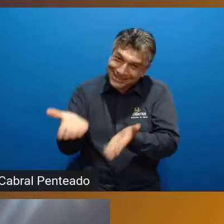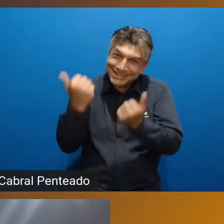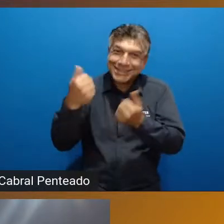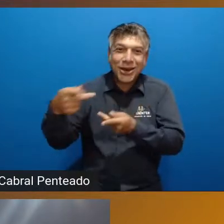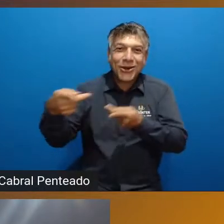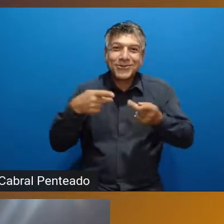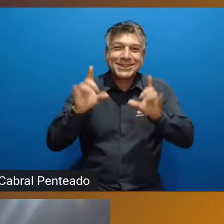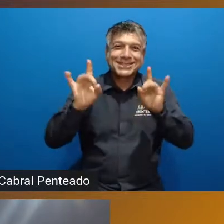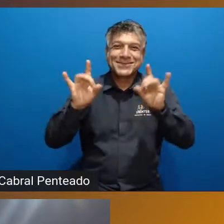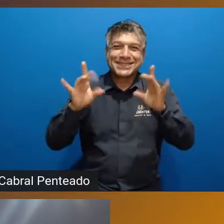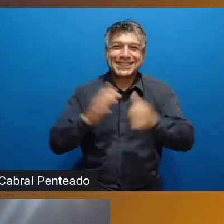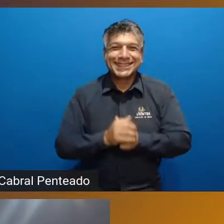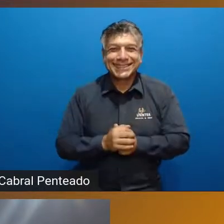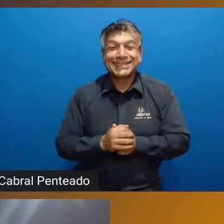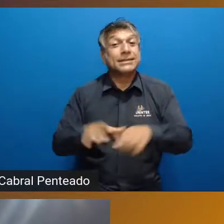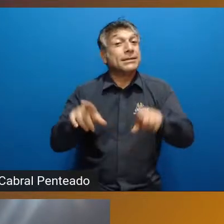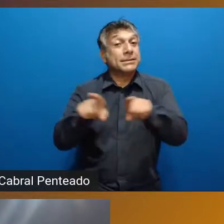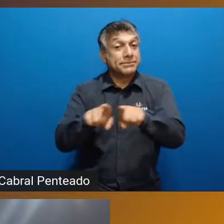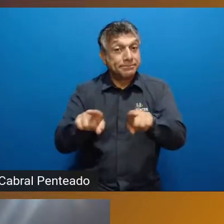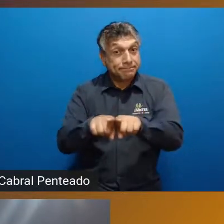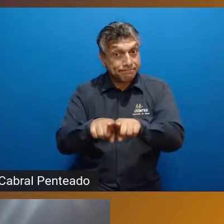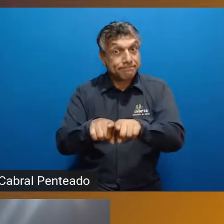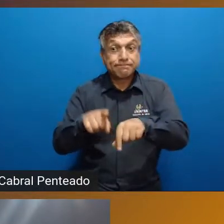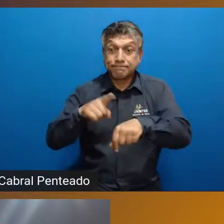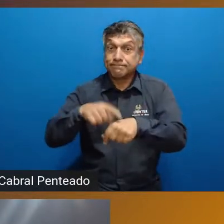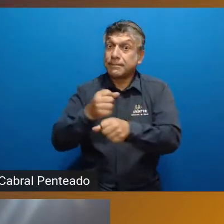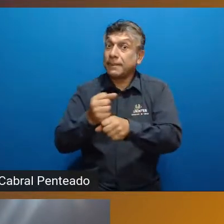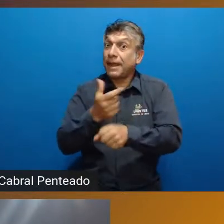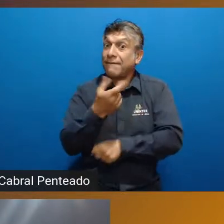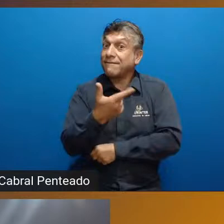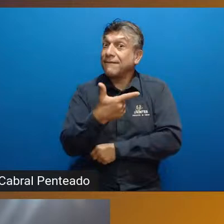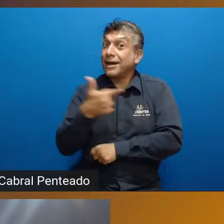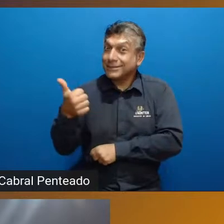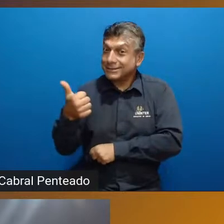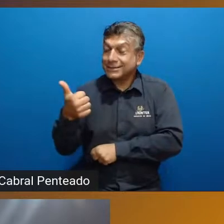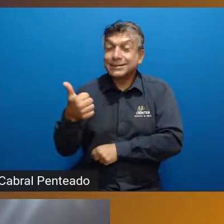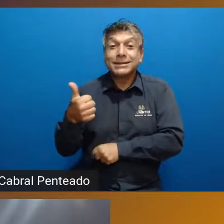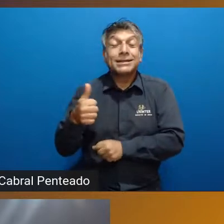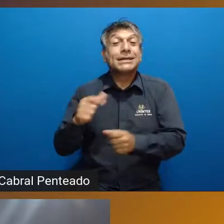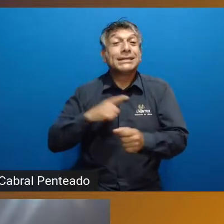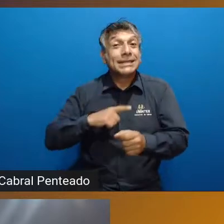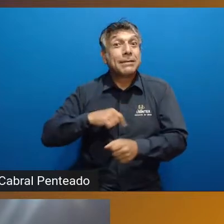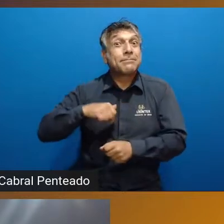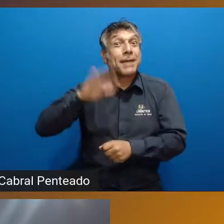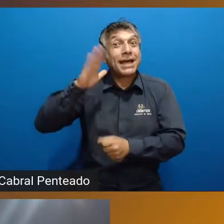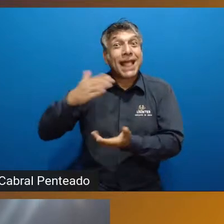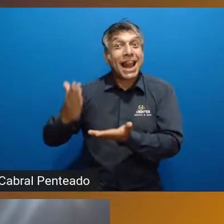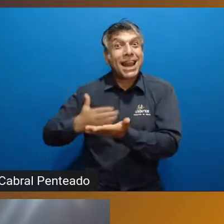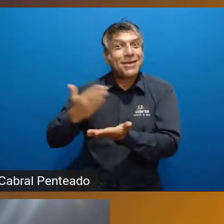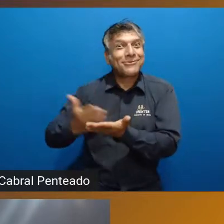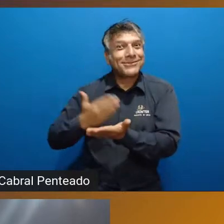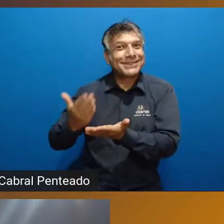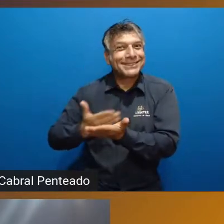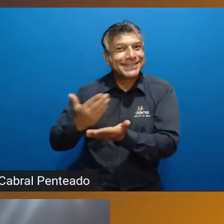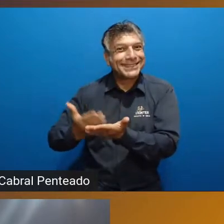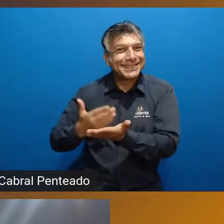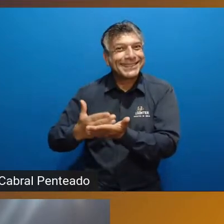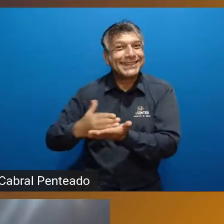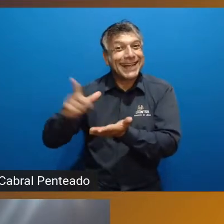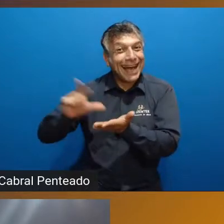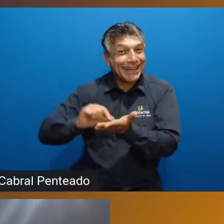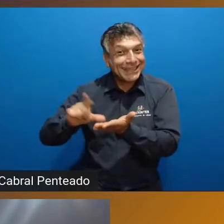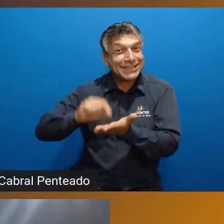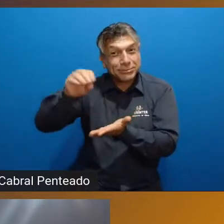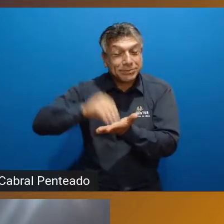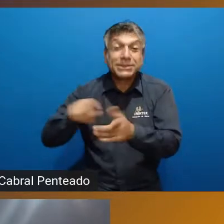participar conosco. Inclusive, nesse ano, já estamos trabalhando para a produção de mais um livro e também a participação em alguns